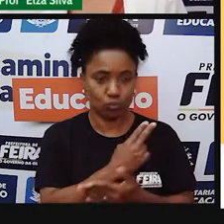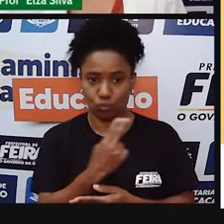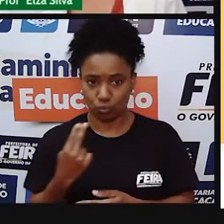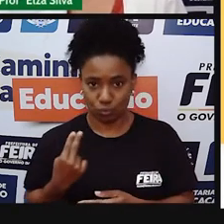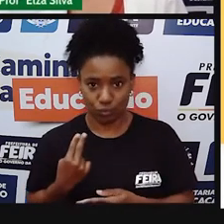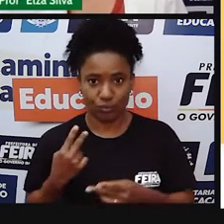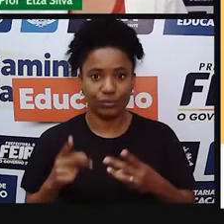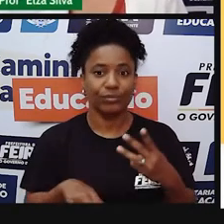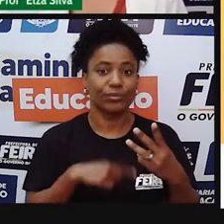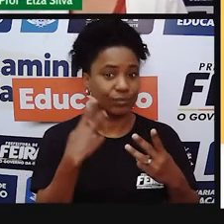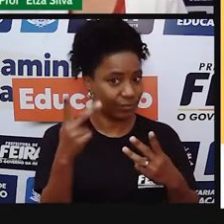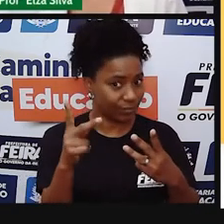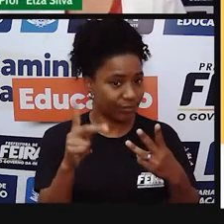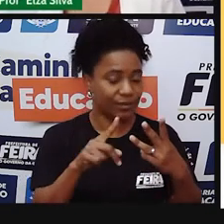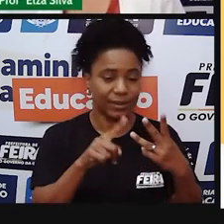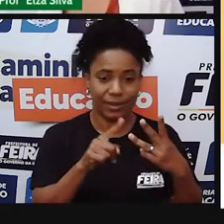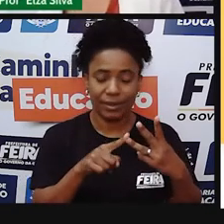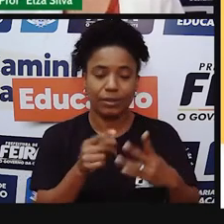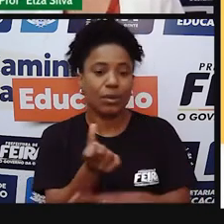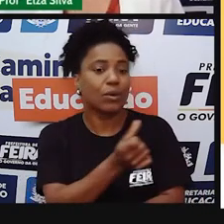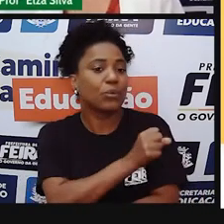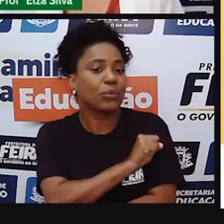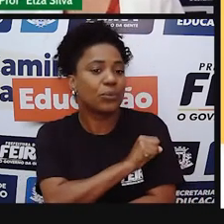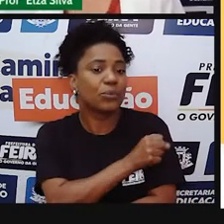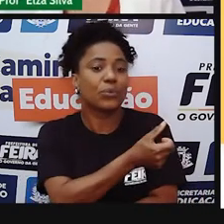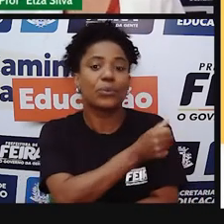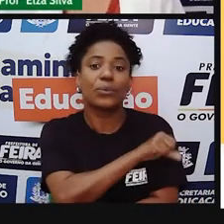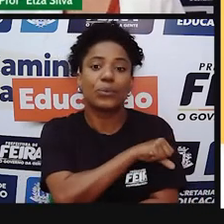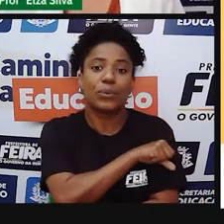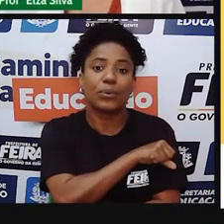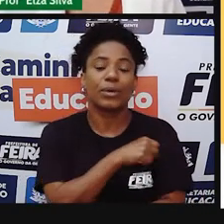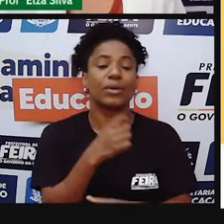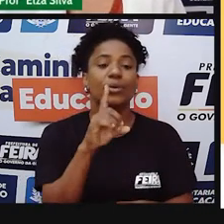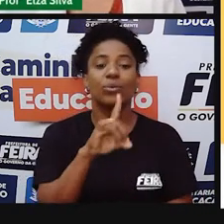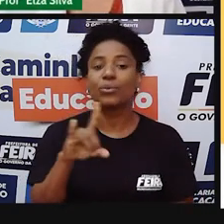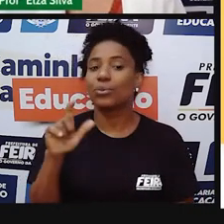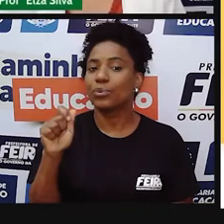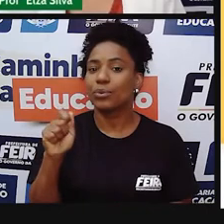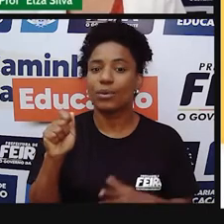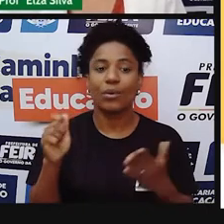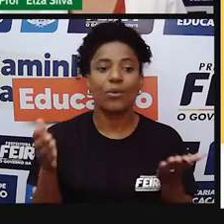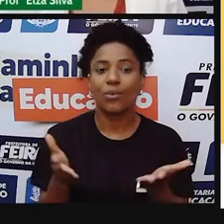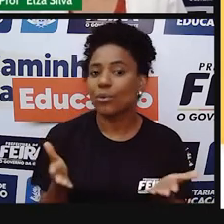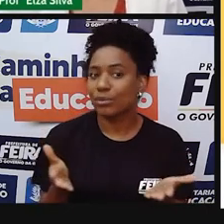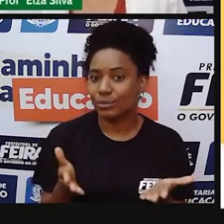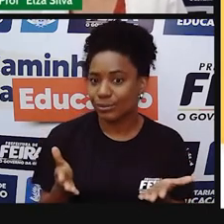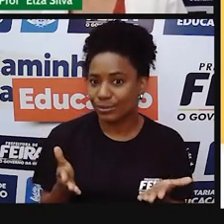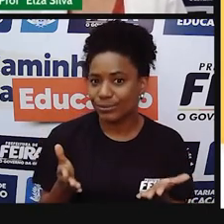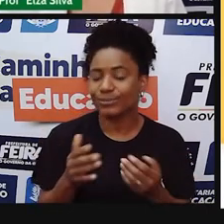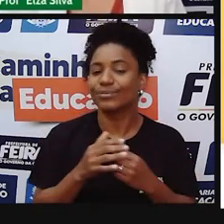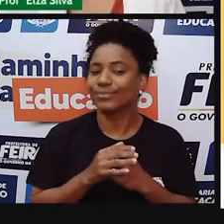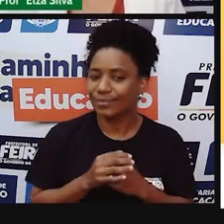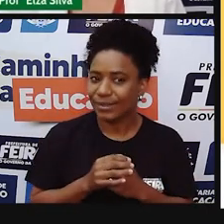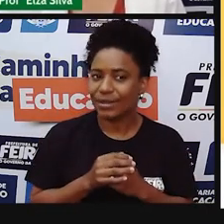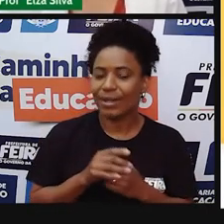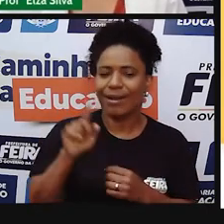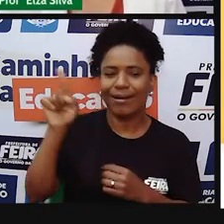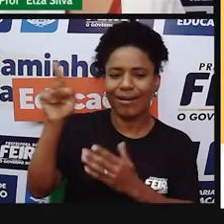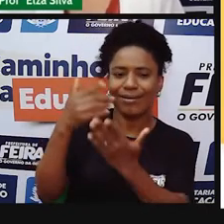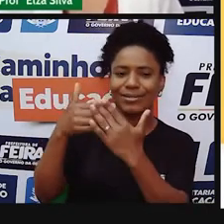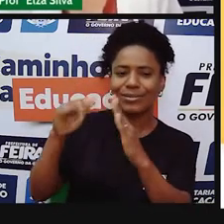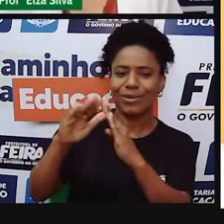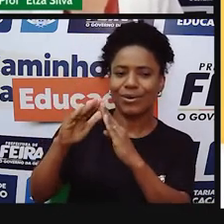o seu nome. Grade, a série que você estuda. Date, a data da nossa aula de hoje. Teacher,